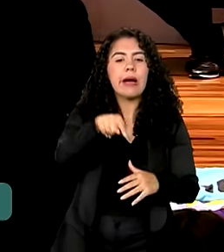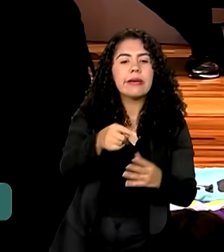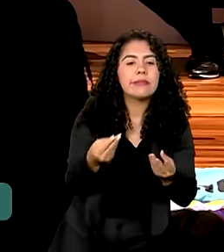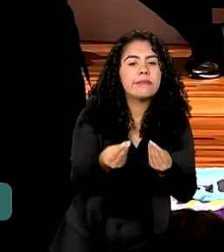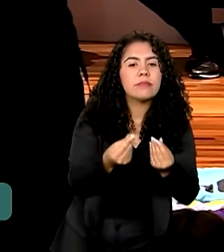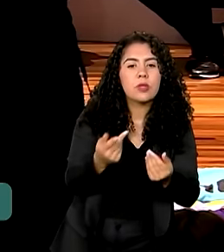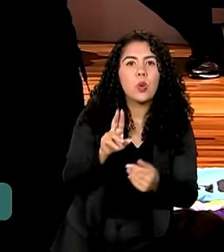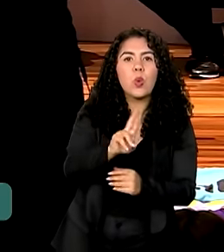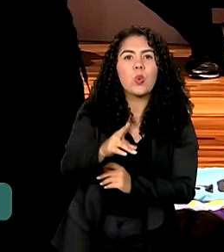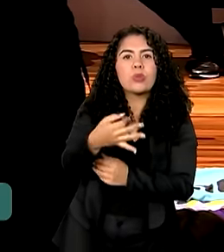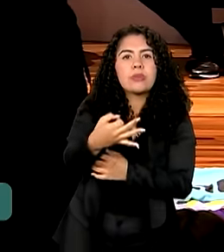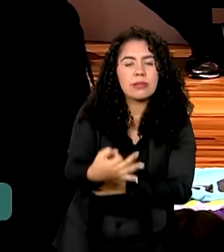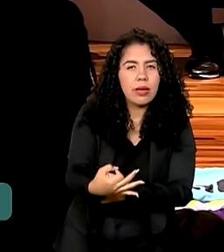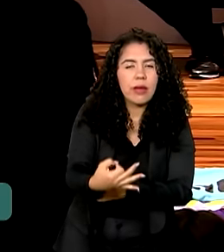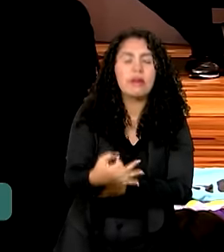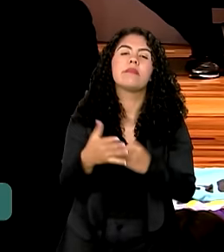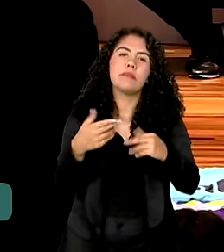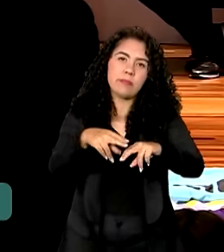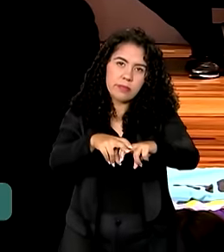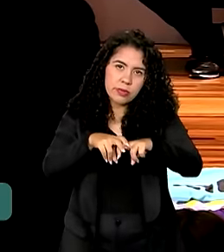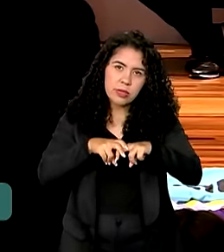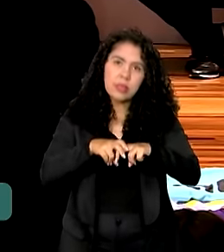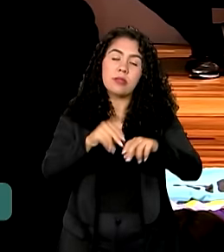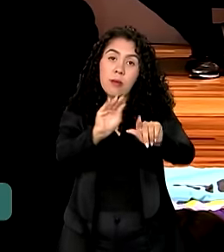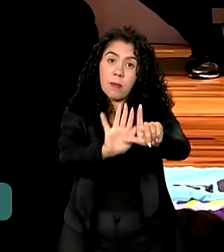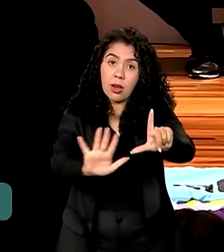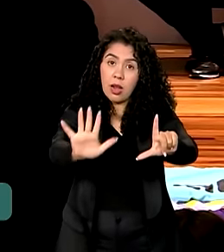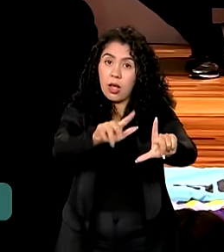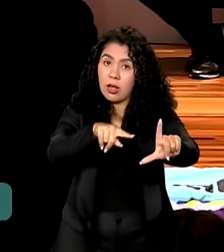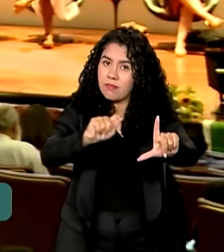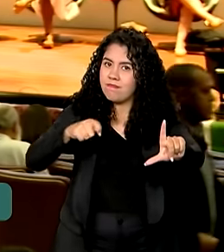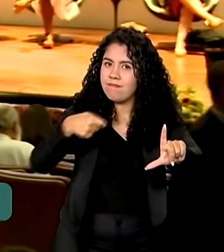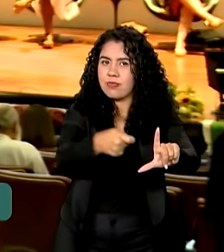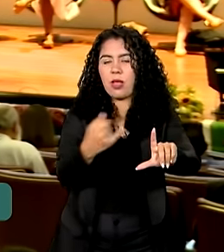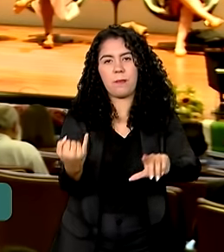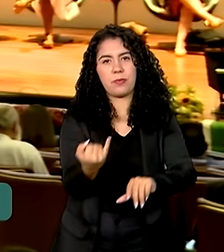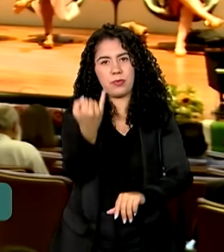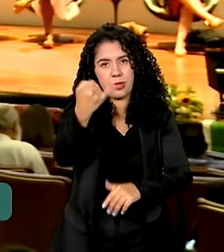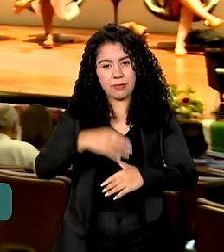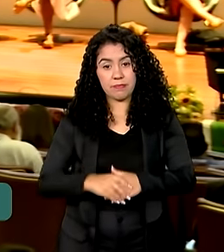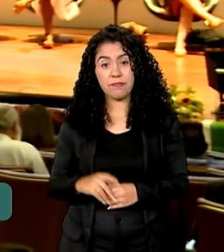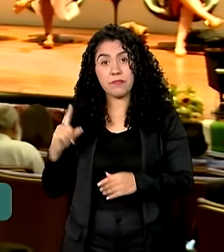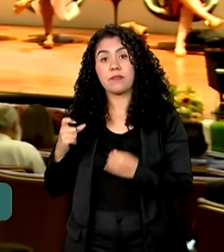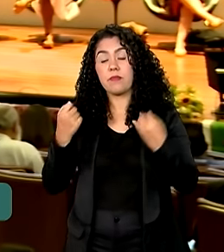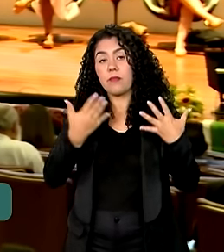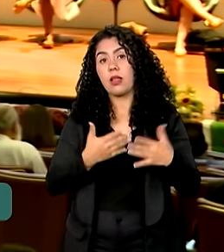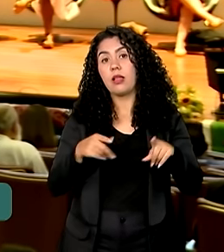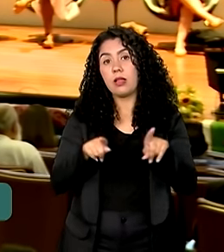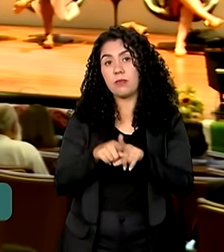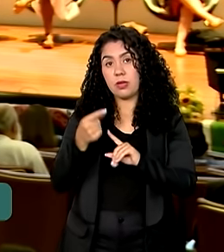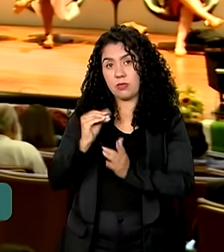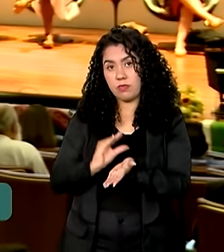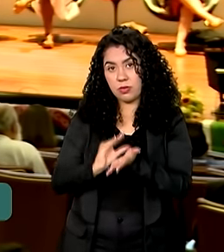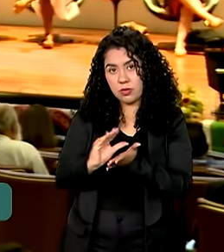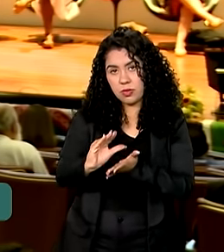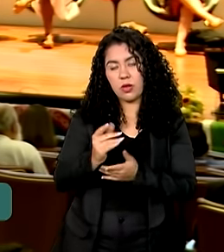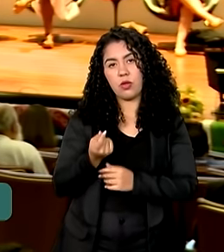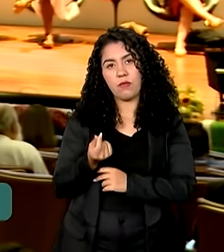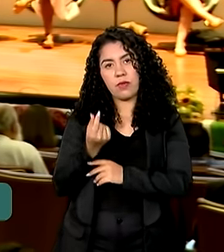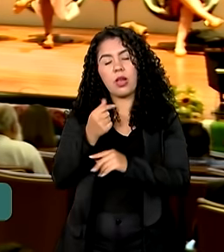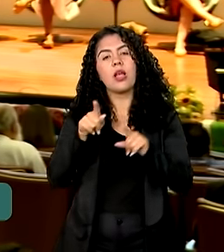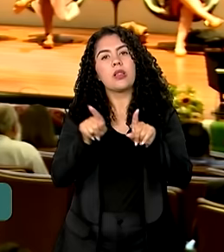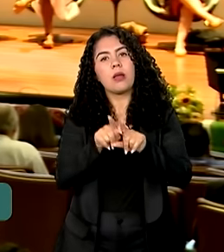aplicado lá na saúde. Então, essa é uma ferramenta muito importante. Além dos repasses financeiros, a ferramenta também